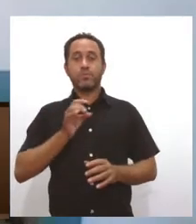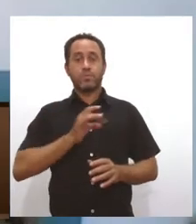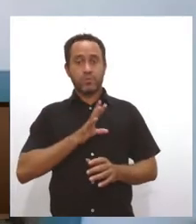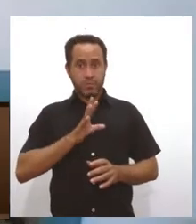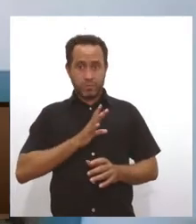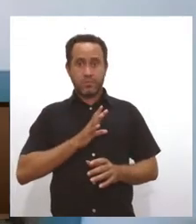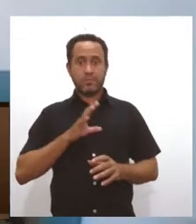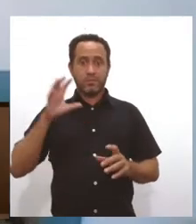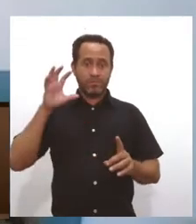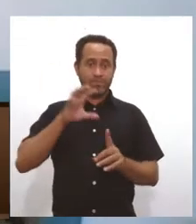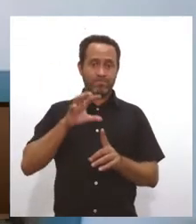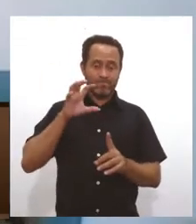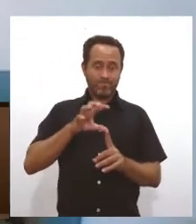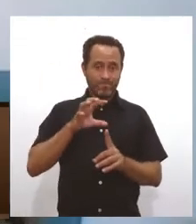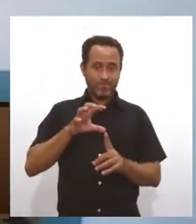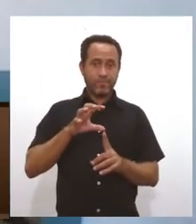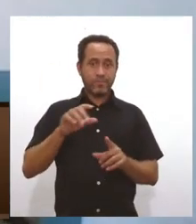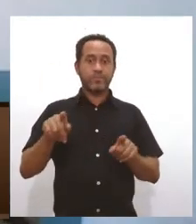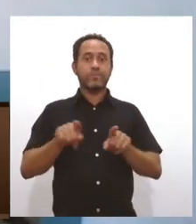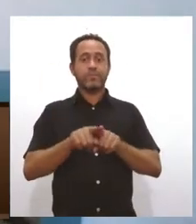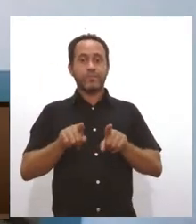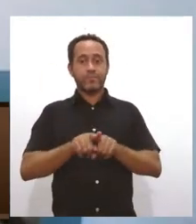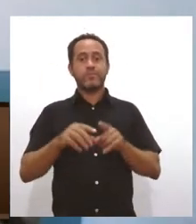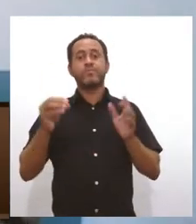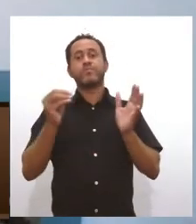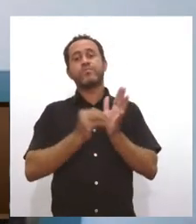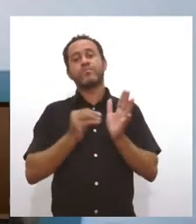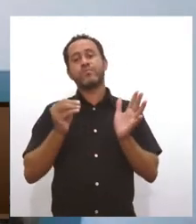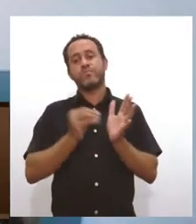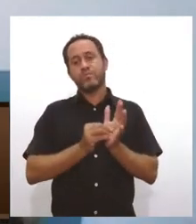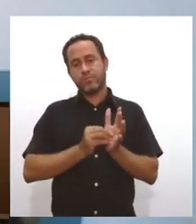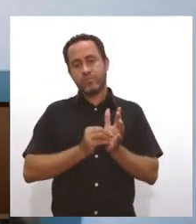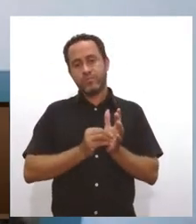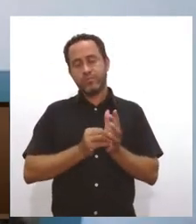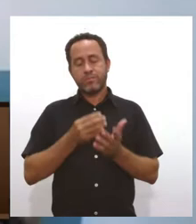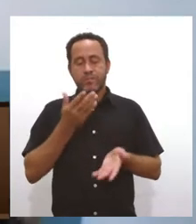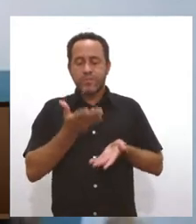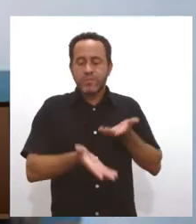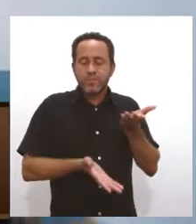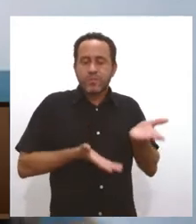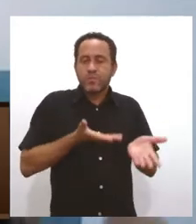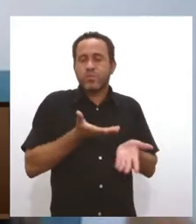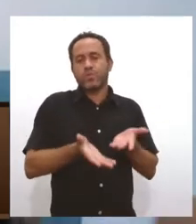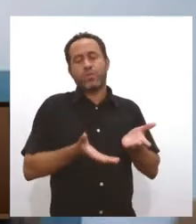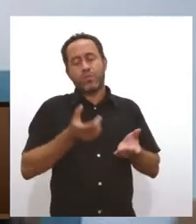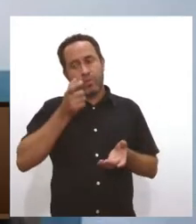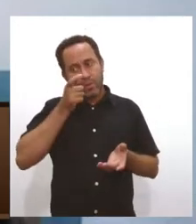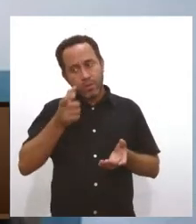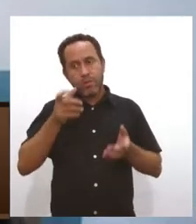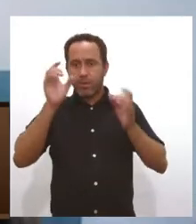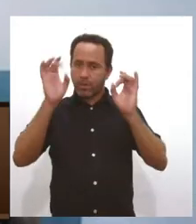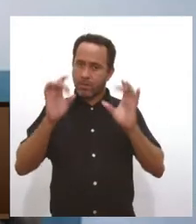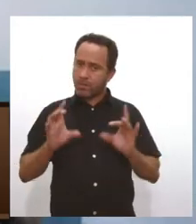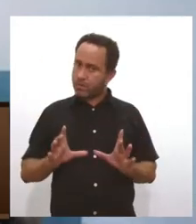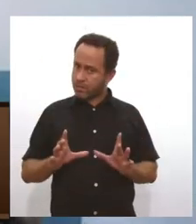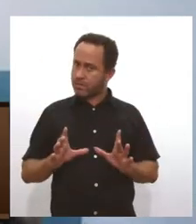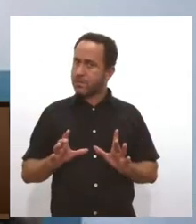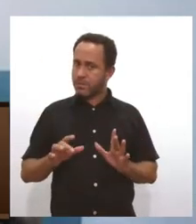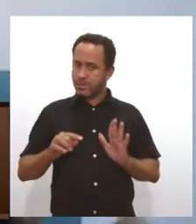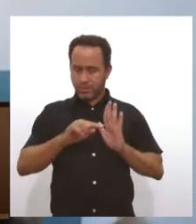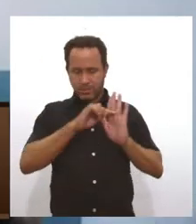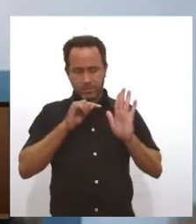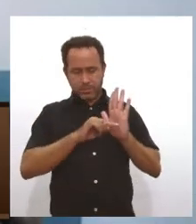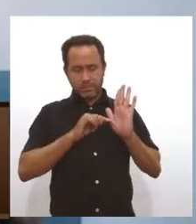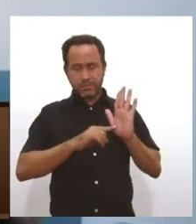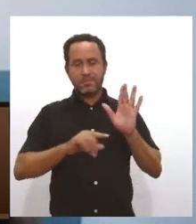apreensão, vamos colocar assim, por falta desse zelo, desse cuidado, desse olhar nas entrelinhas. É um